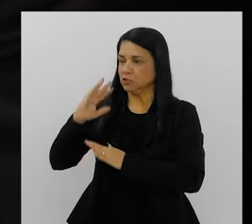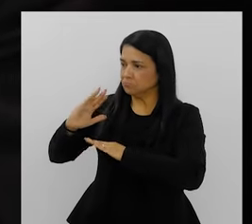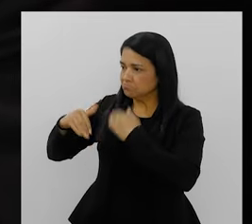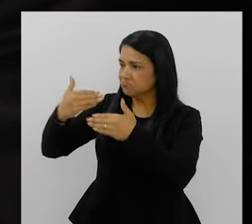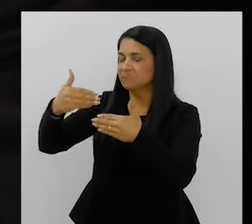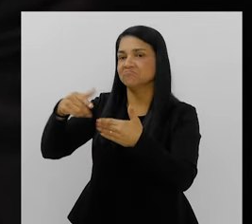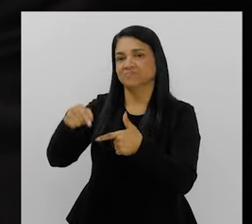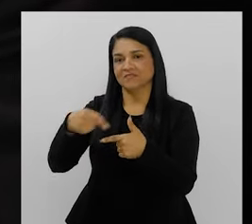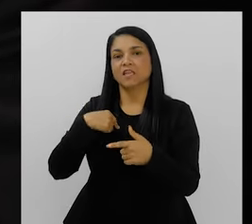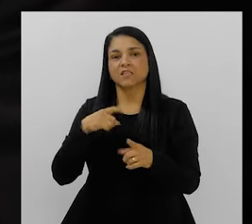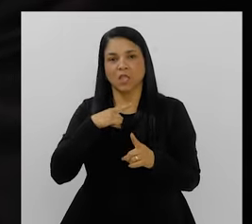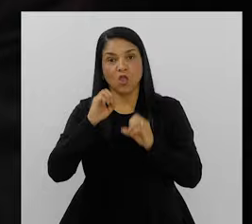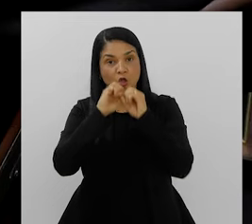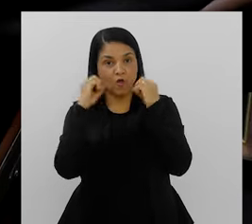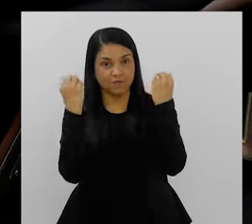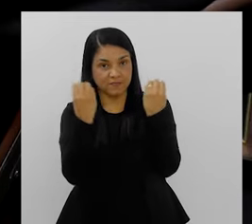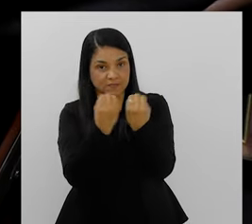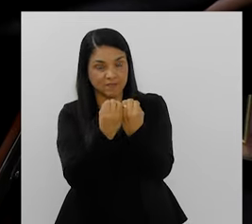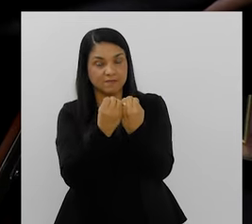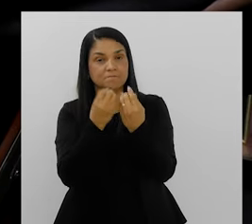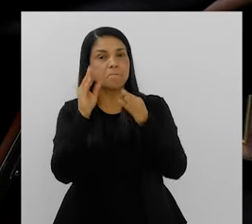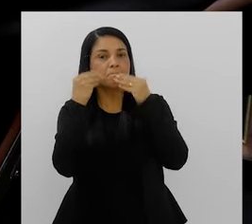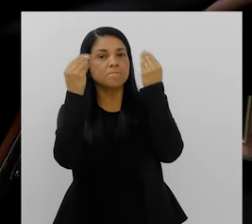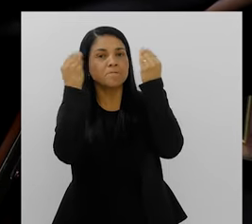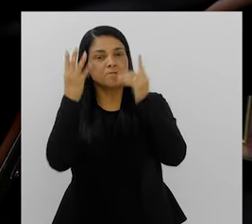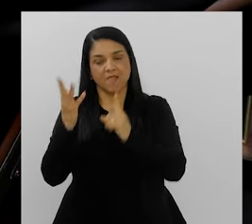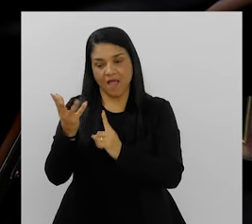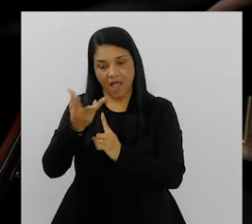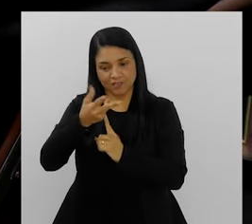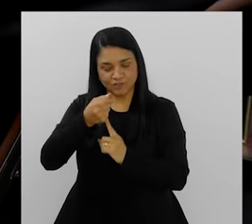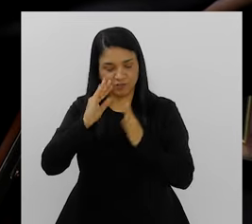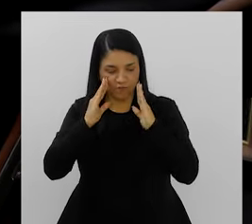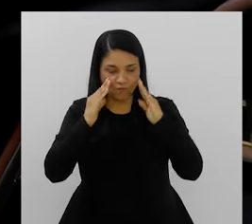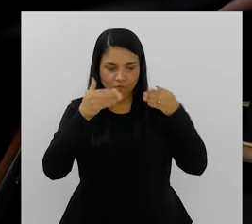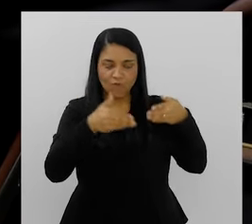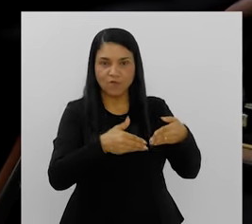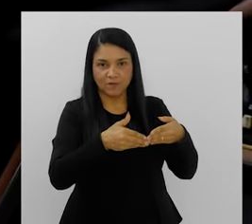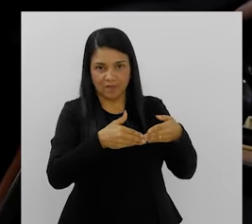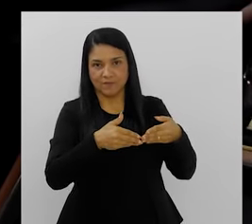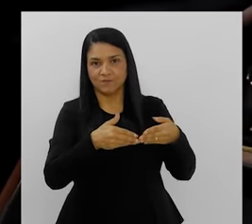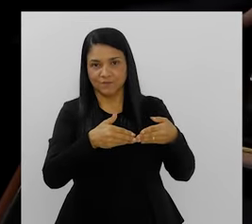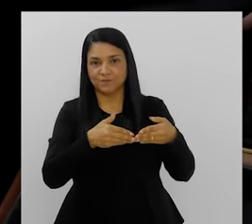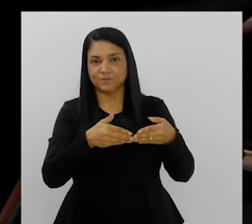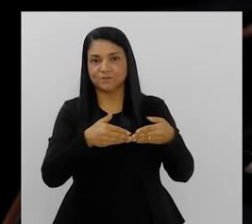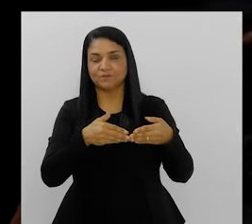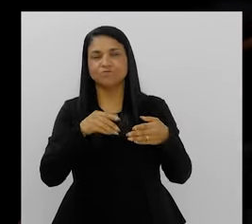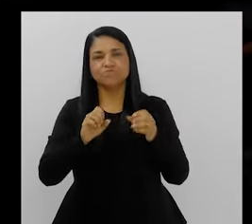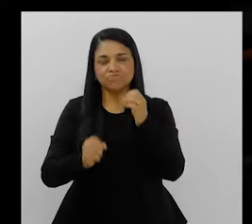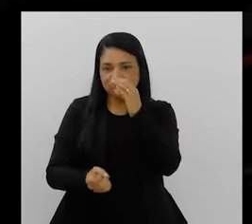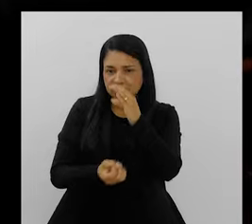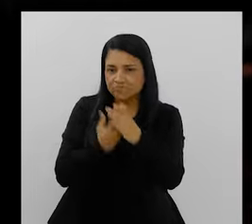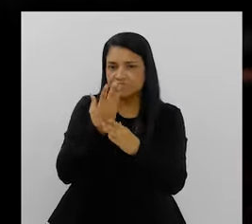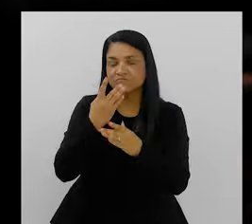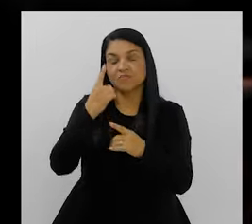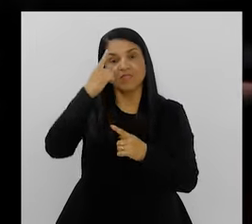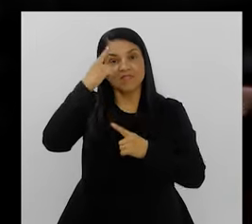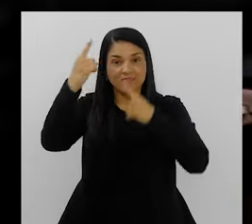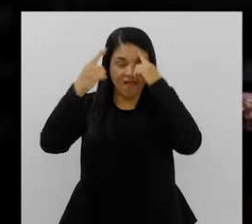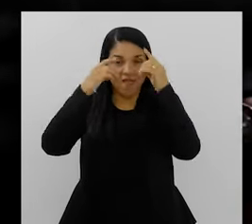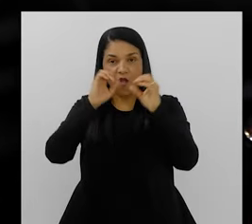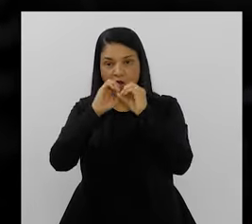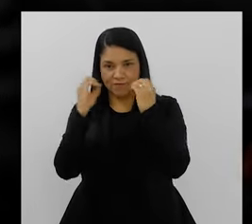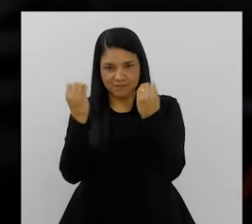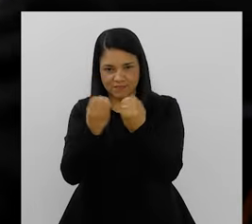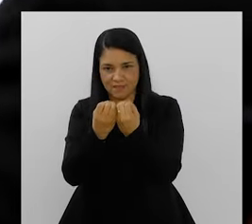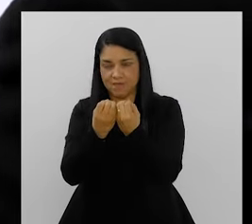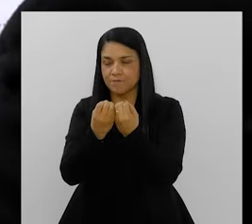importante nesse ponto. A gente tem oficina de maquiagem artística, que também é voltada... Porque a ideia, quando eu criei essas oficinas para adultos, eu